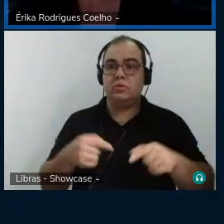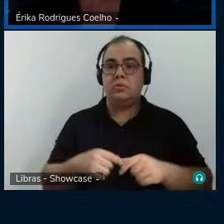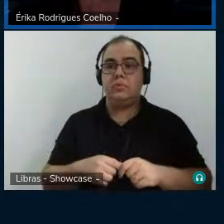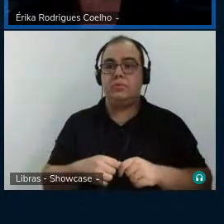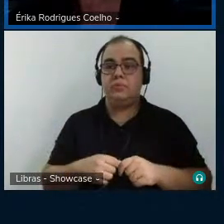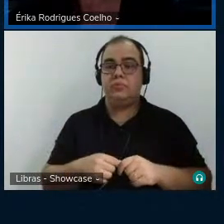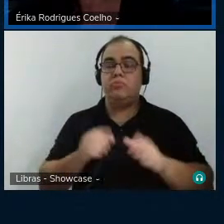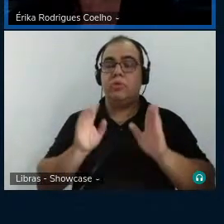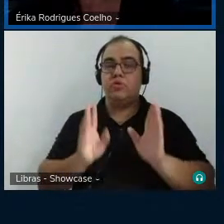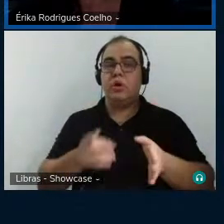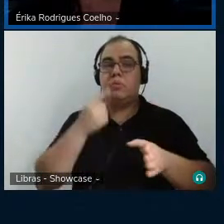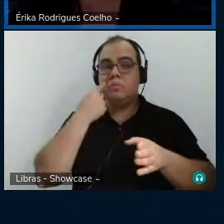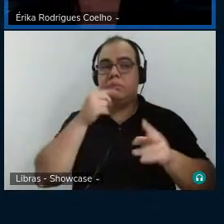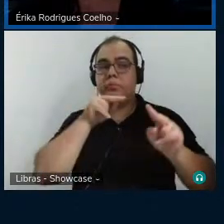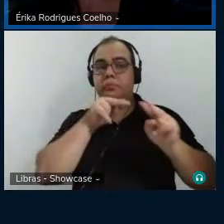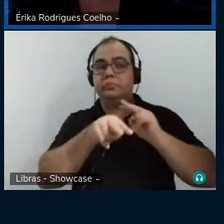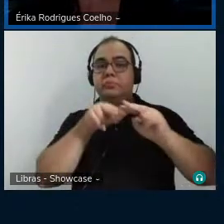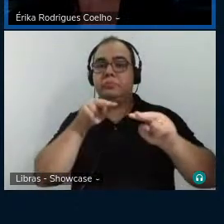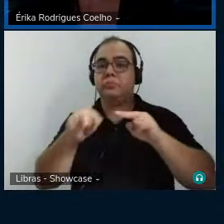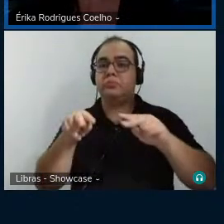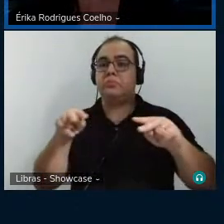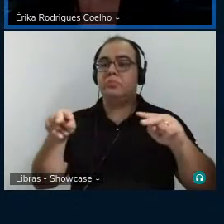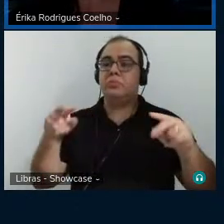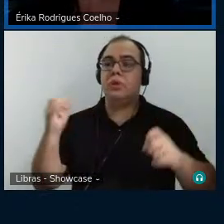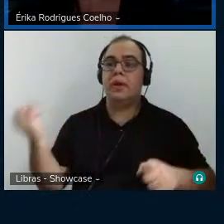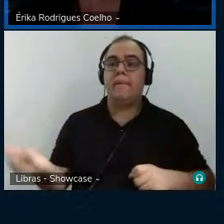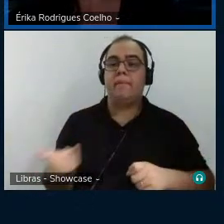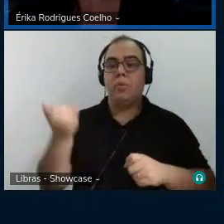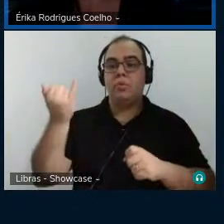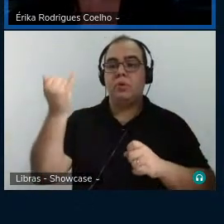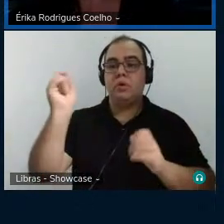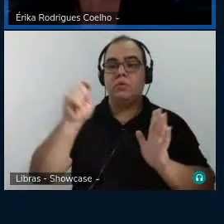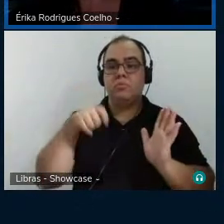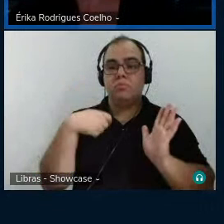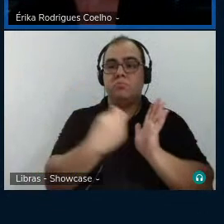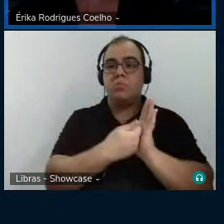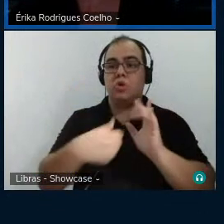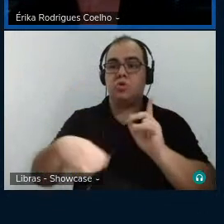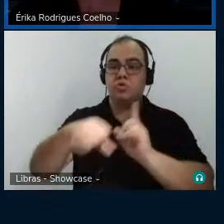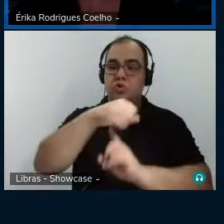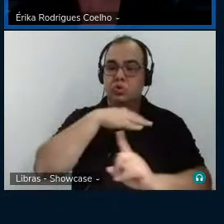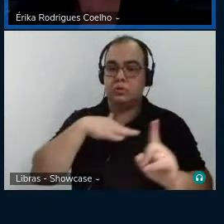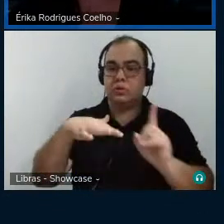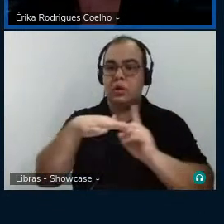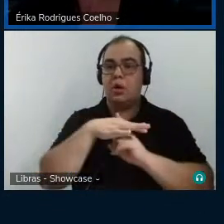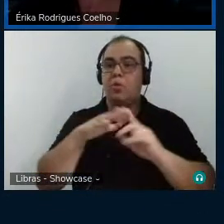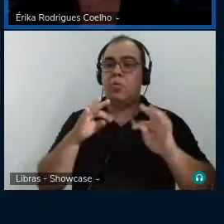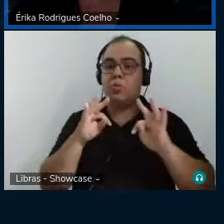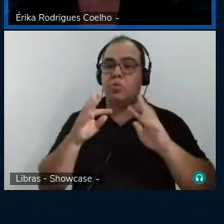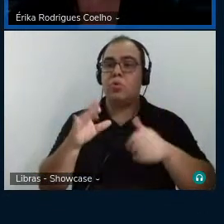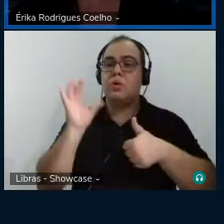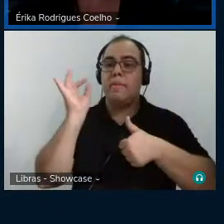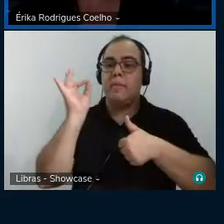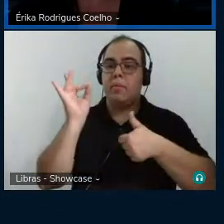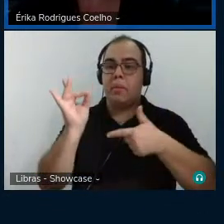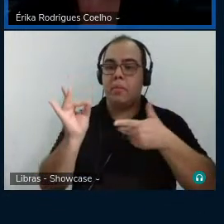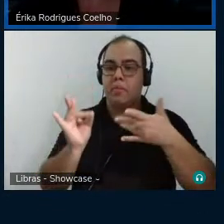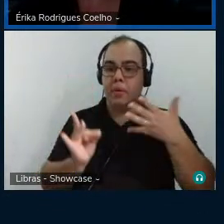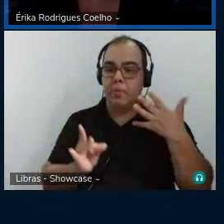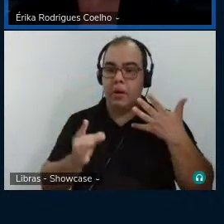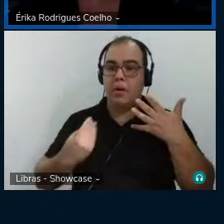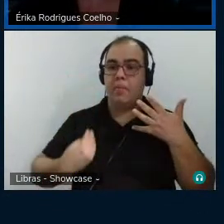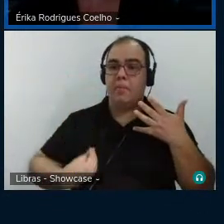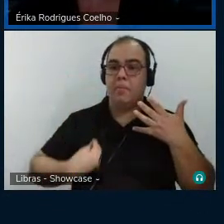verificou-se a importância do meio social para a vida do indivíduo em todos os aspectos, a presença dessas